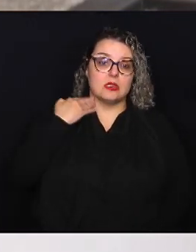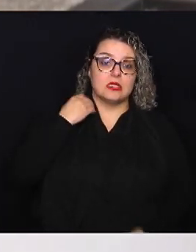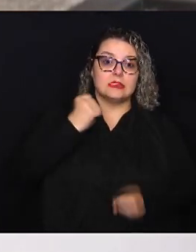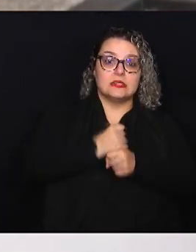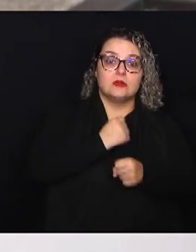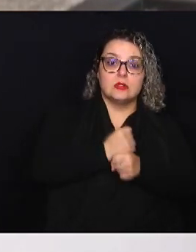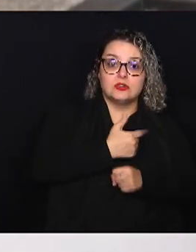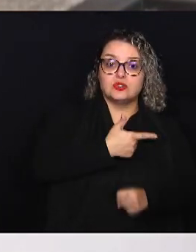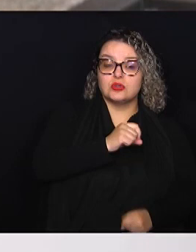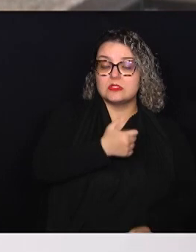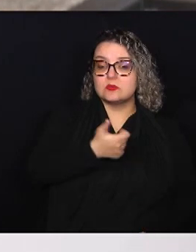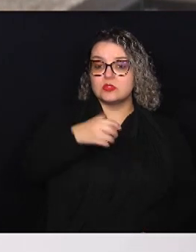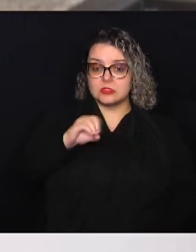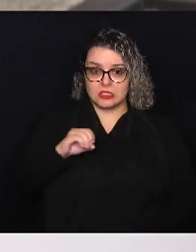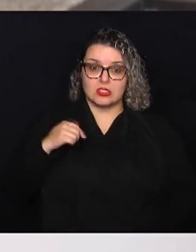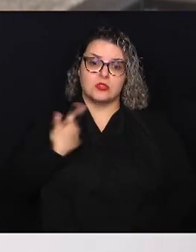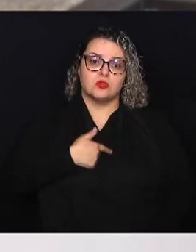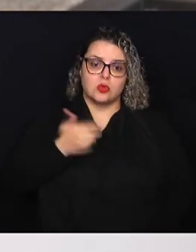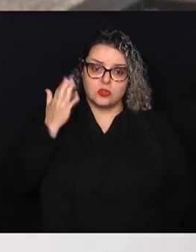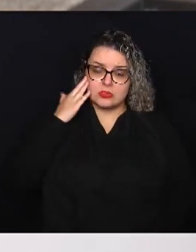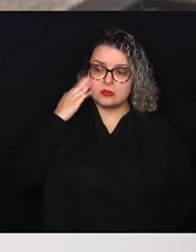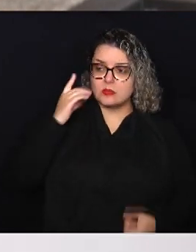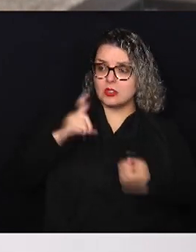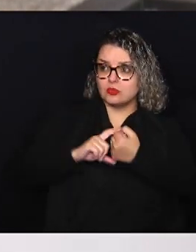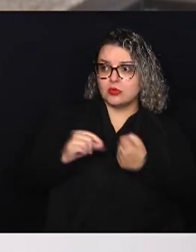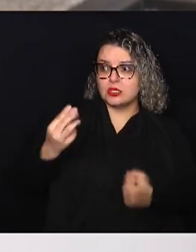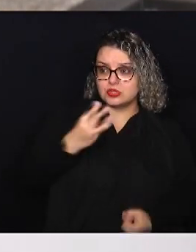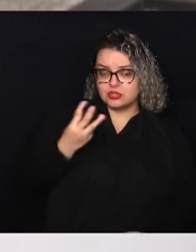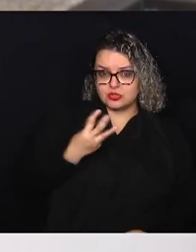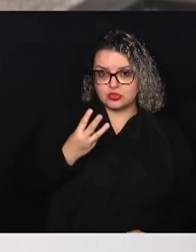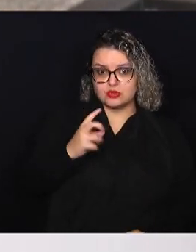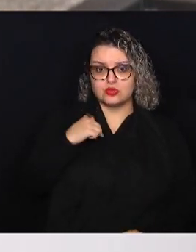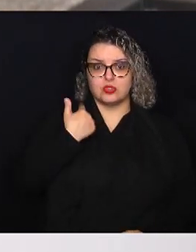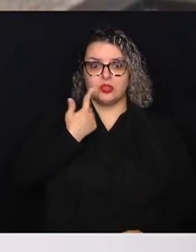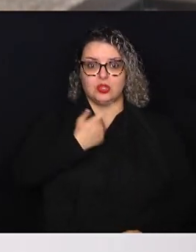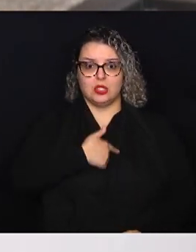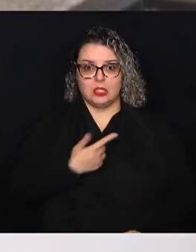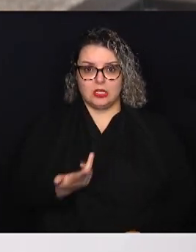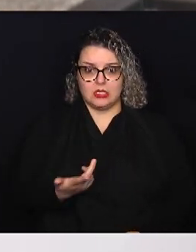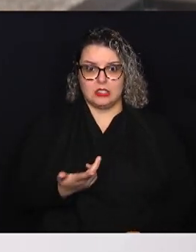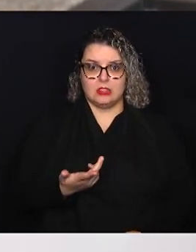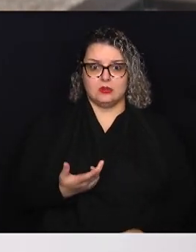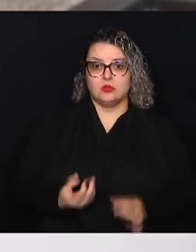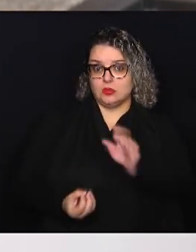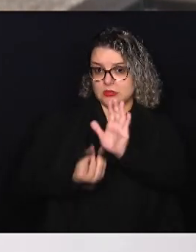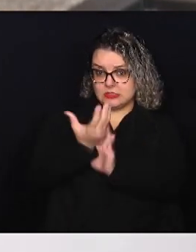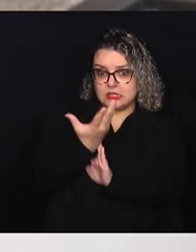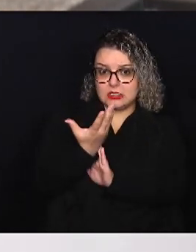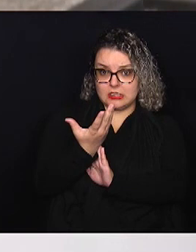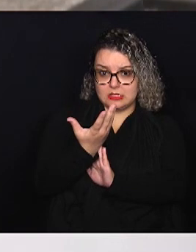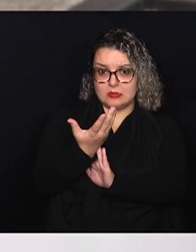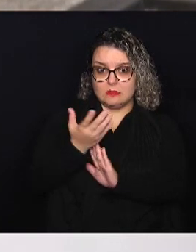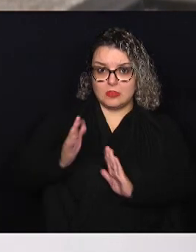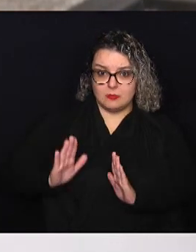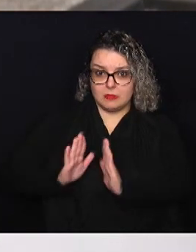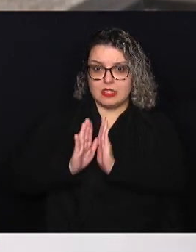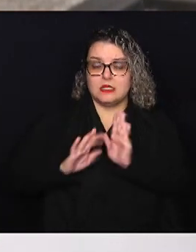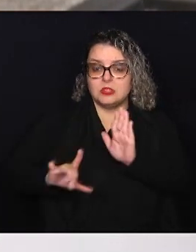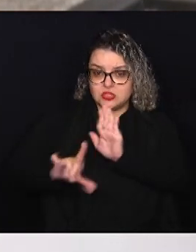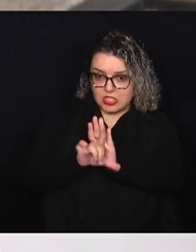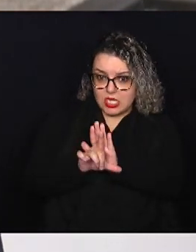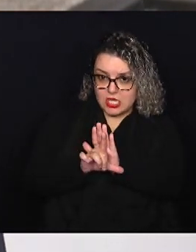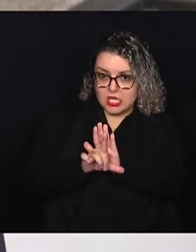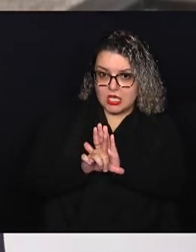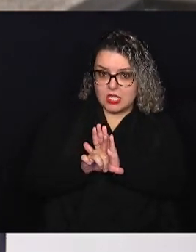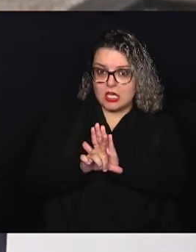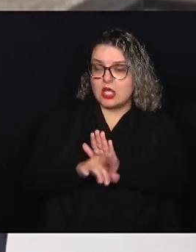sabemos que, através do artigo 3º que nós estamos criando diante desta lei, ela